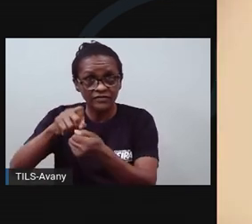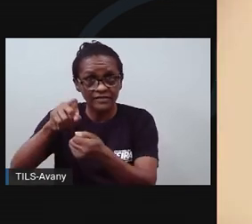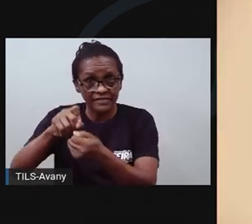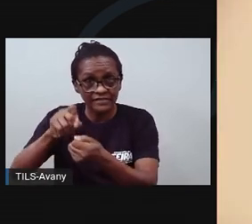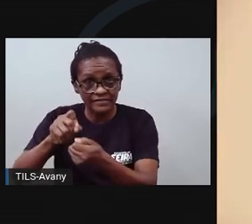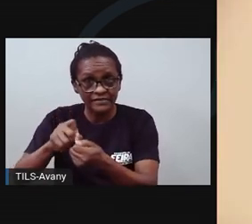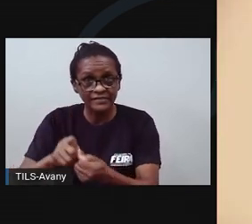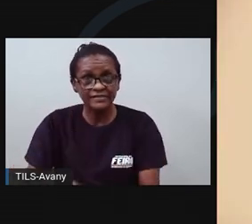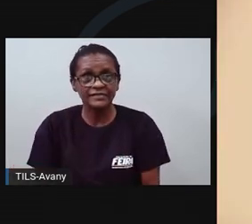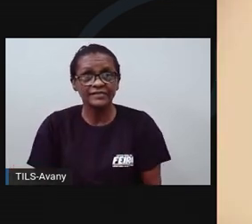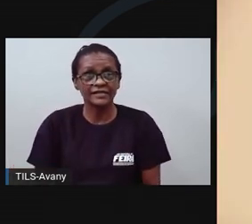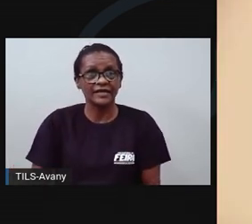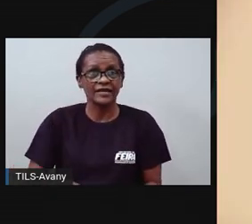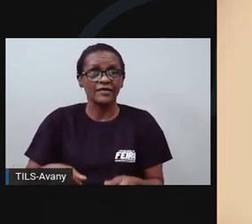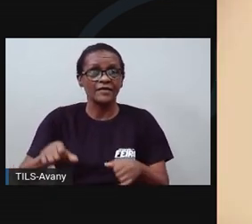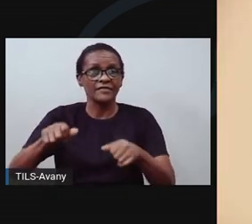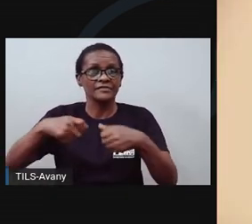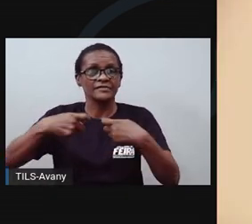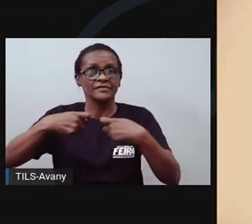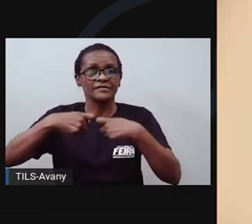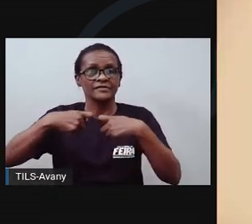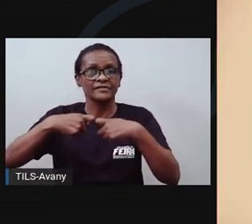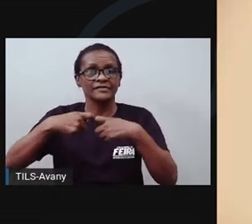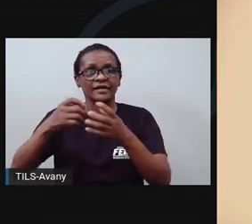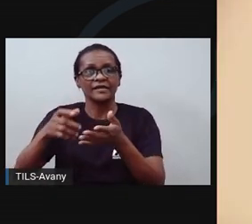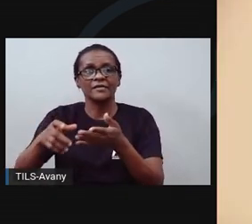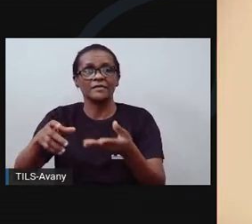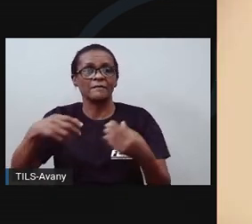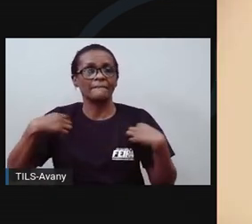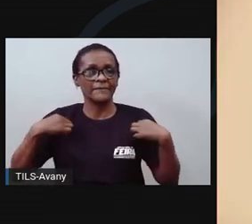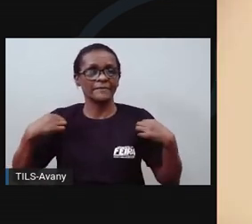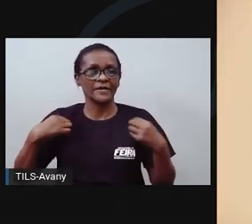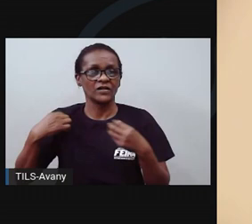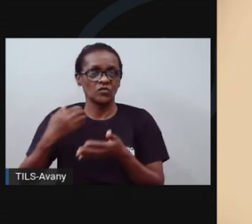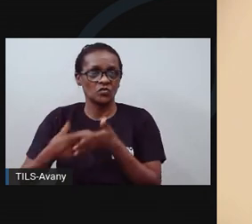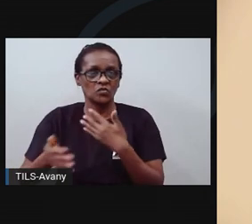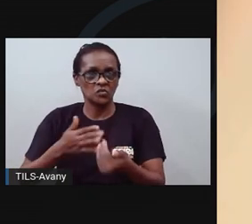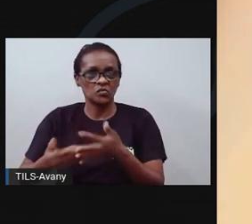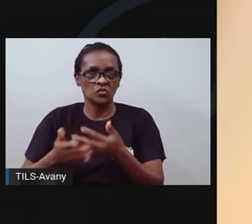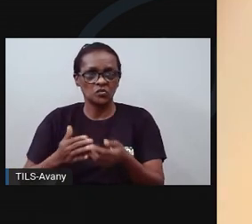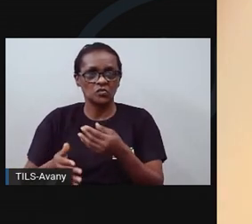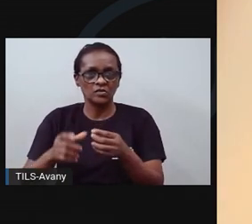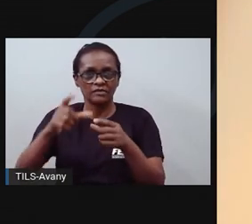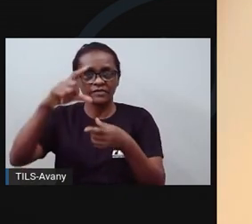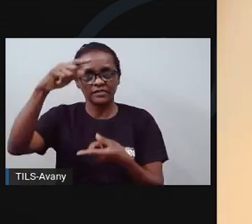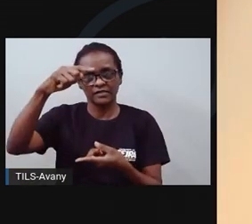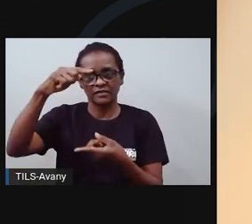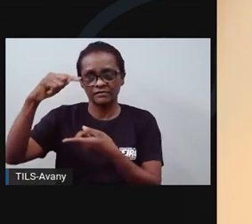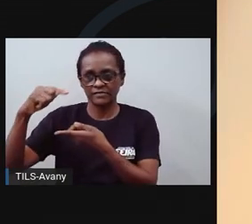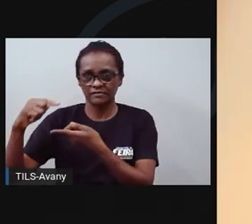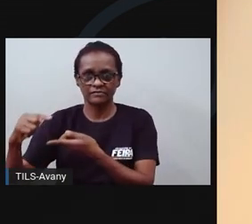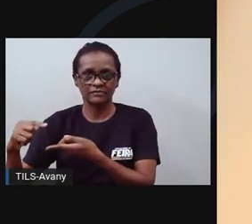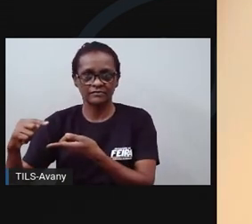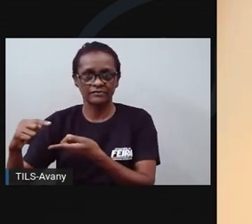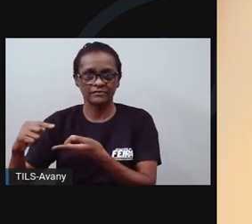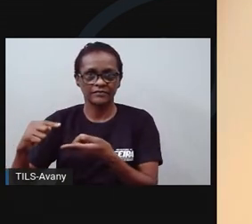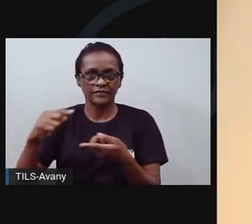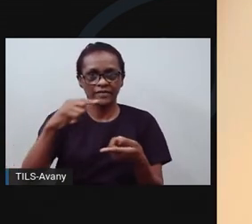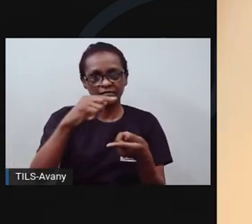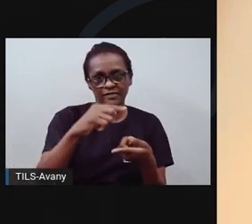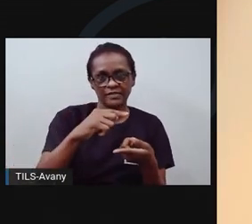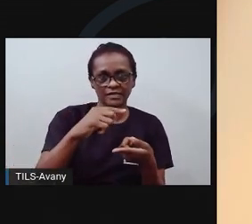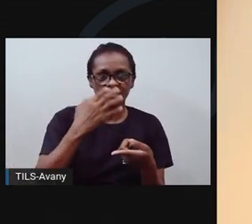de Dois pedaços de pano na cor preta, um maior e um menor. Um pedaço de pano